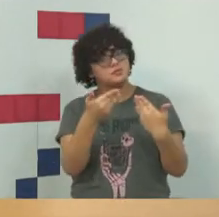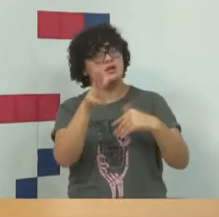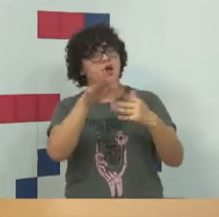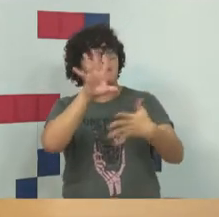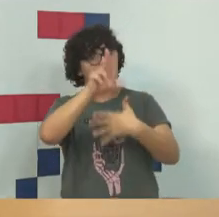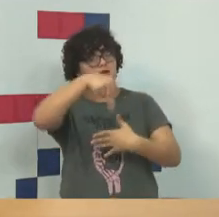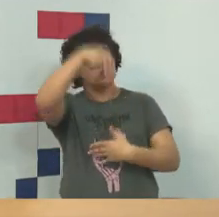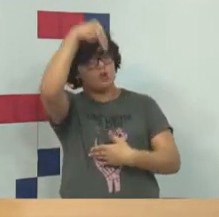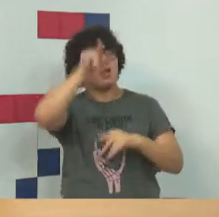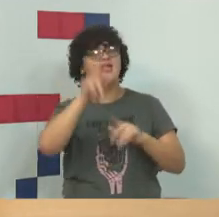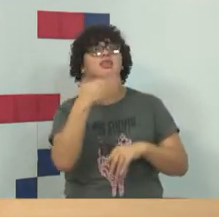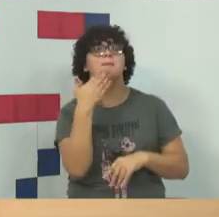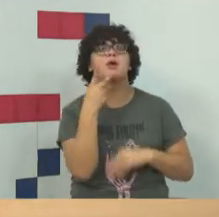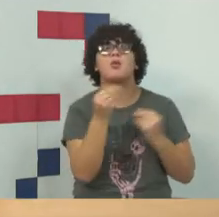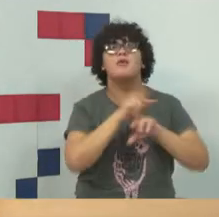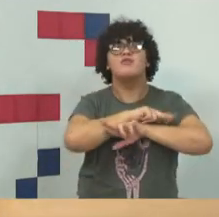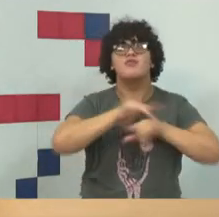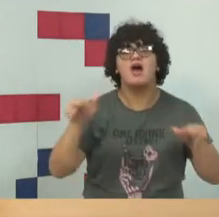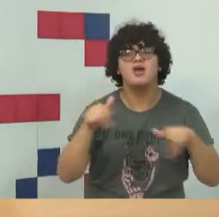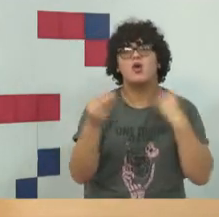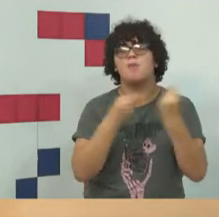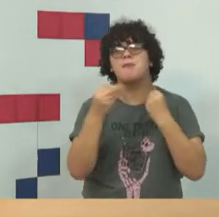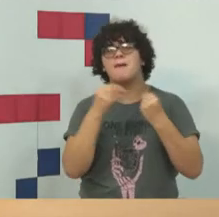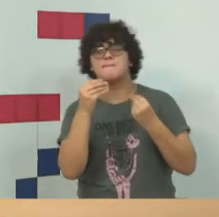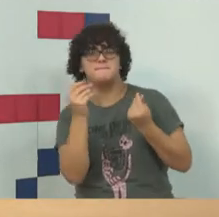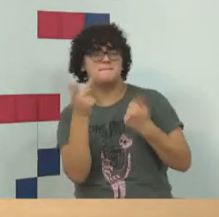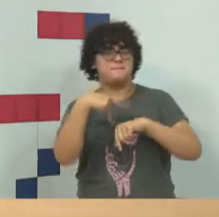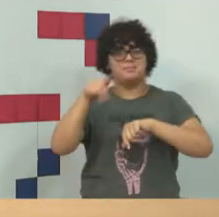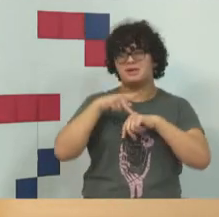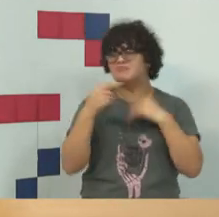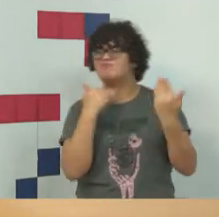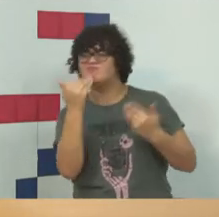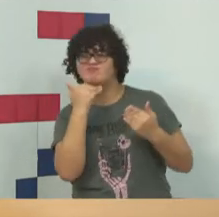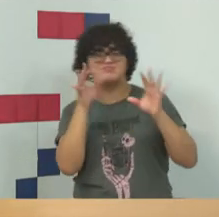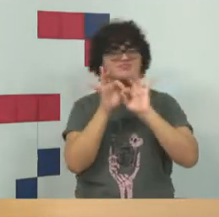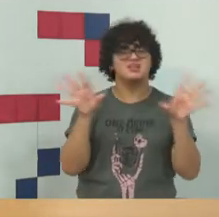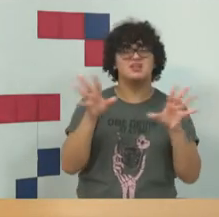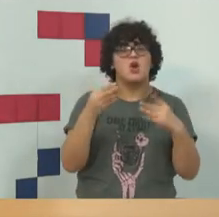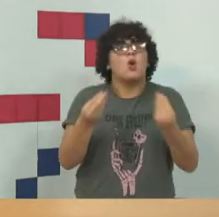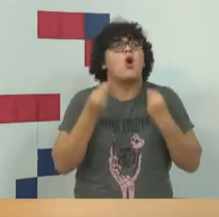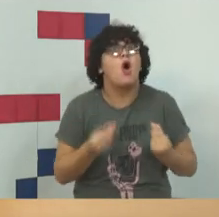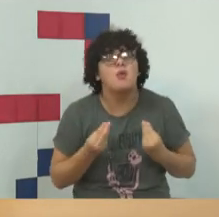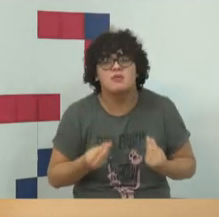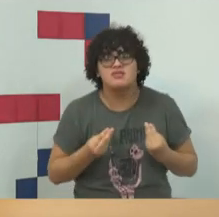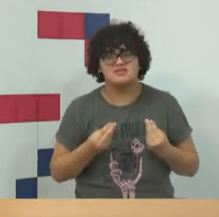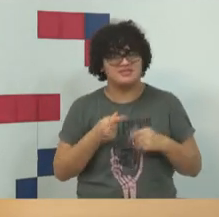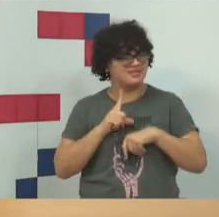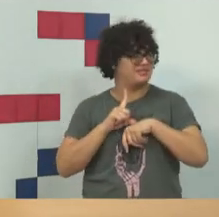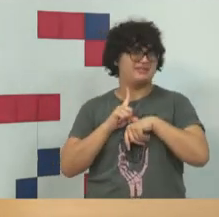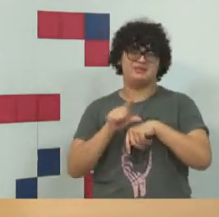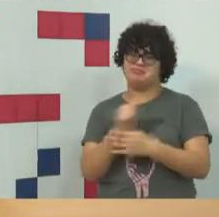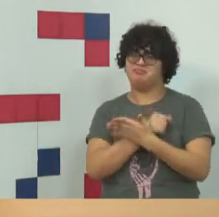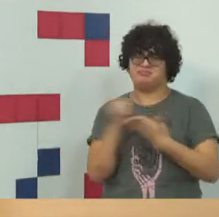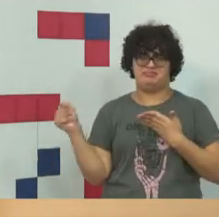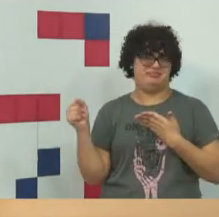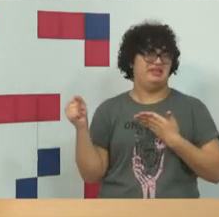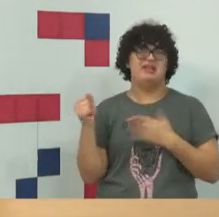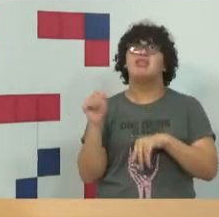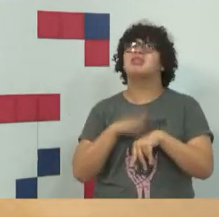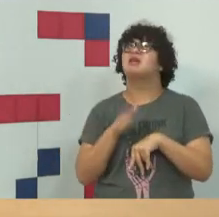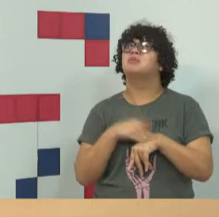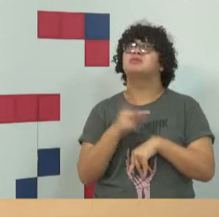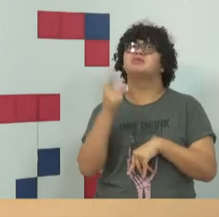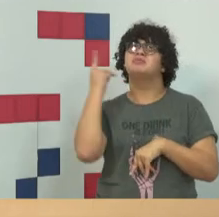e você tem que conciliar com vários países que não têm esse raciocínio inicial liberal. Como? É tarde. Faz muito tempo que